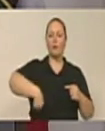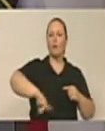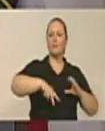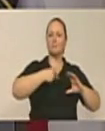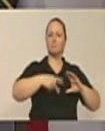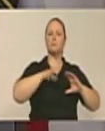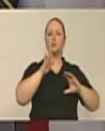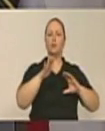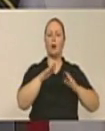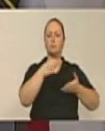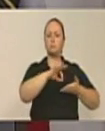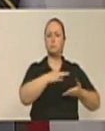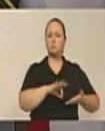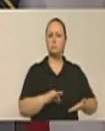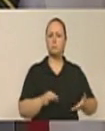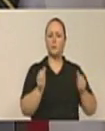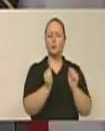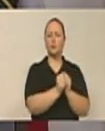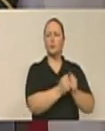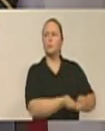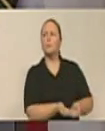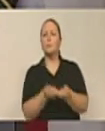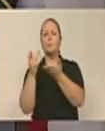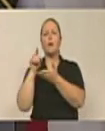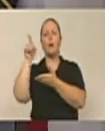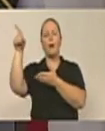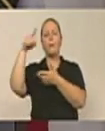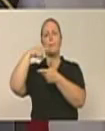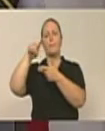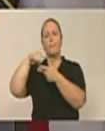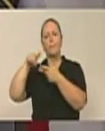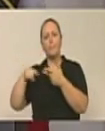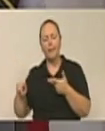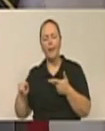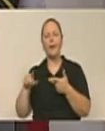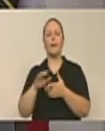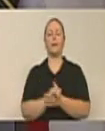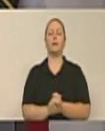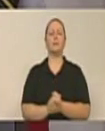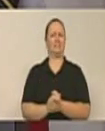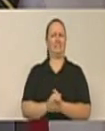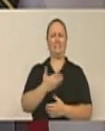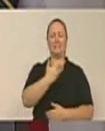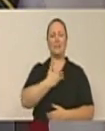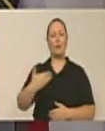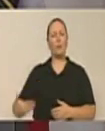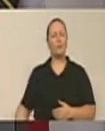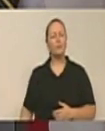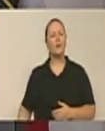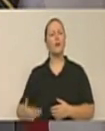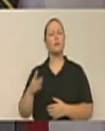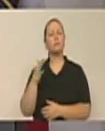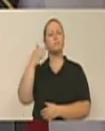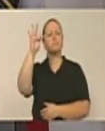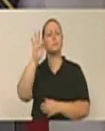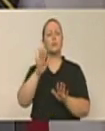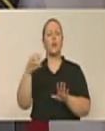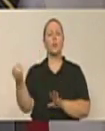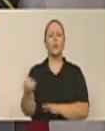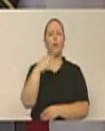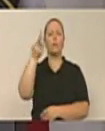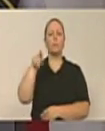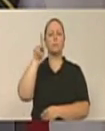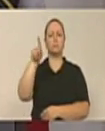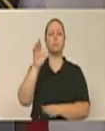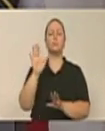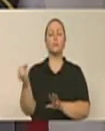com apoio de todos os colegas vereadores, ao MEC, ao Senado. O governo federal também lança um novo Pronatec, com meta de 2 milhões de